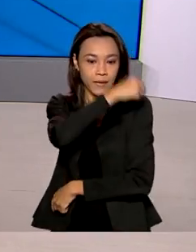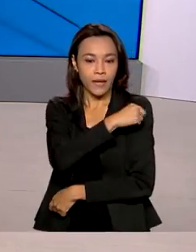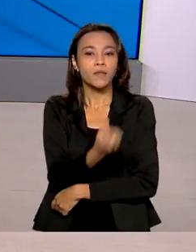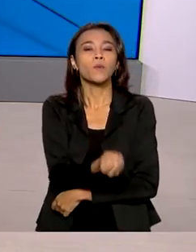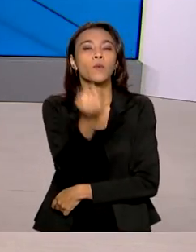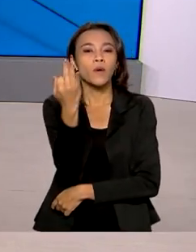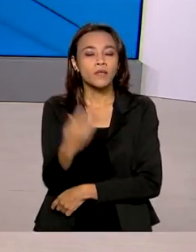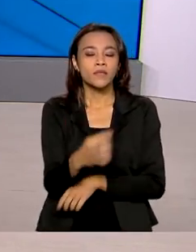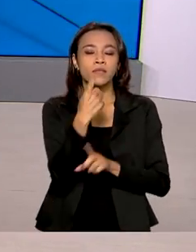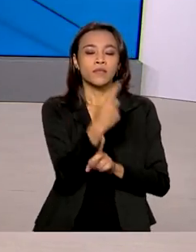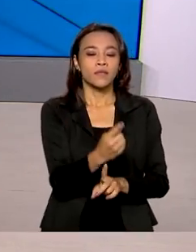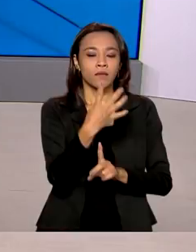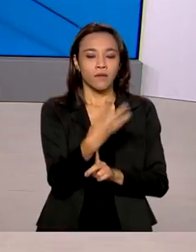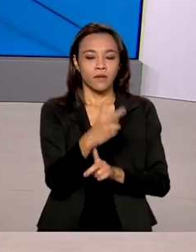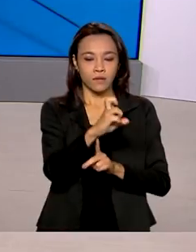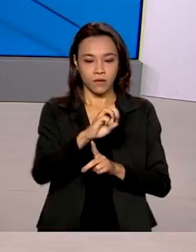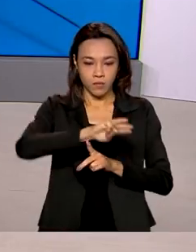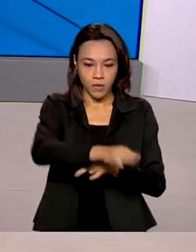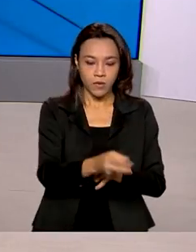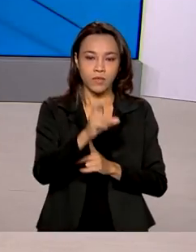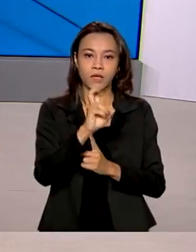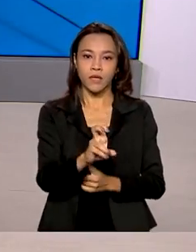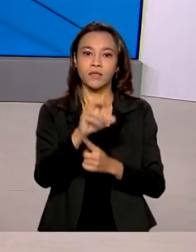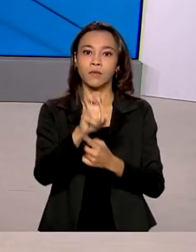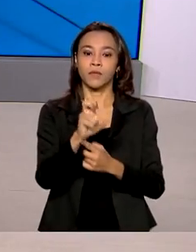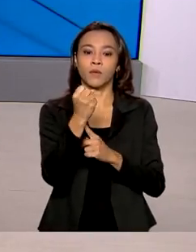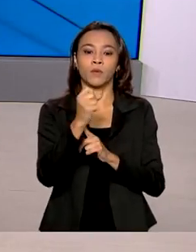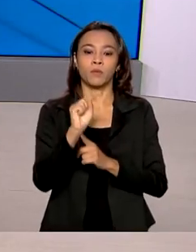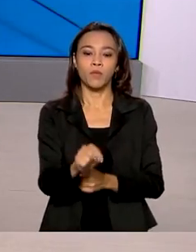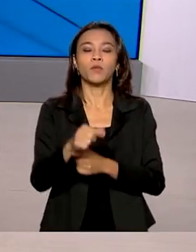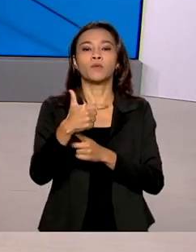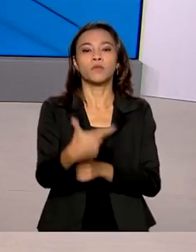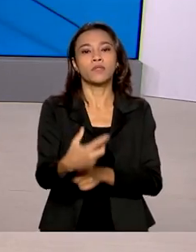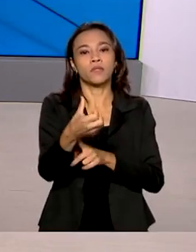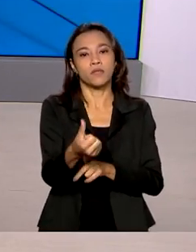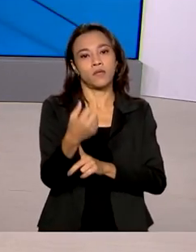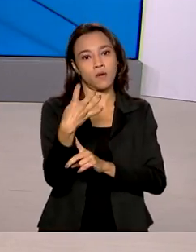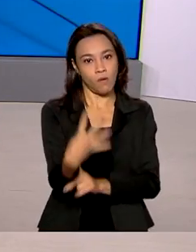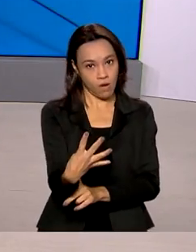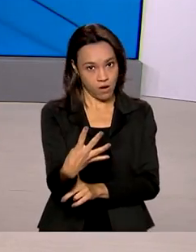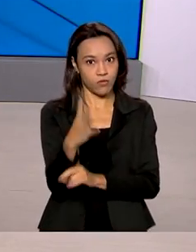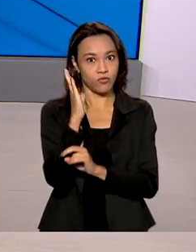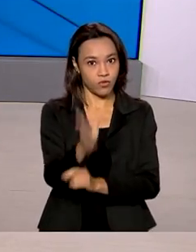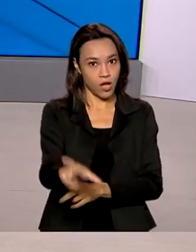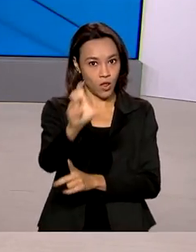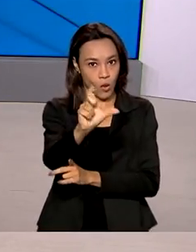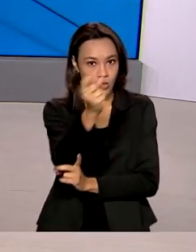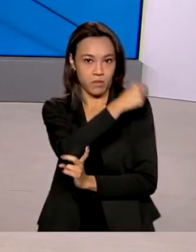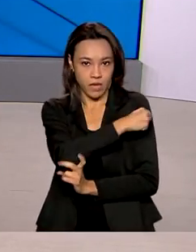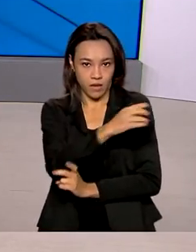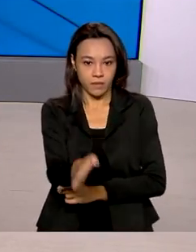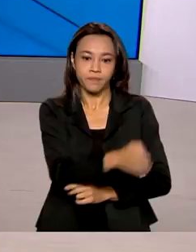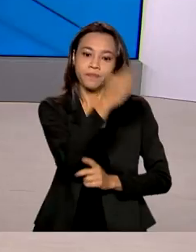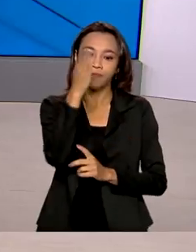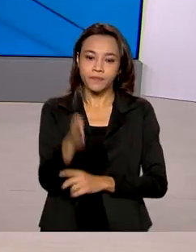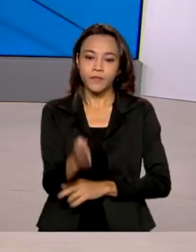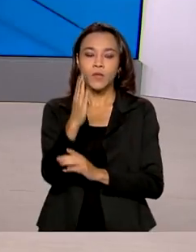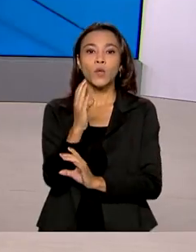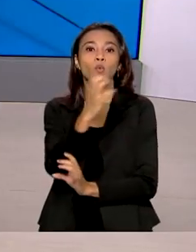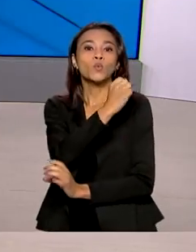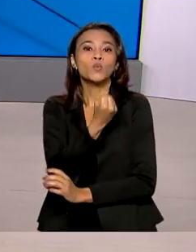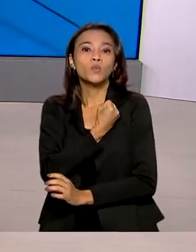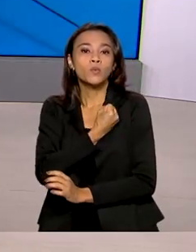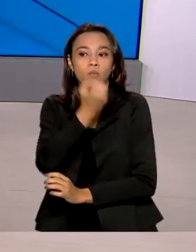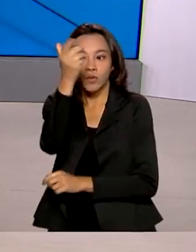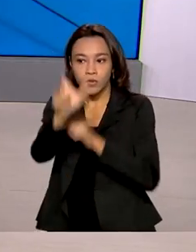145 milhões 558 mil 264 doses das vacinas. O número de pessoas